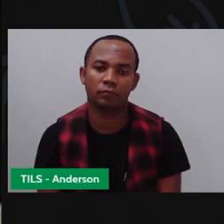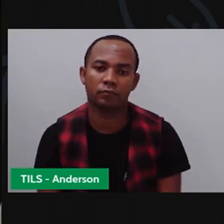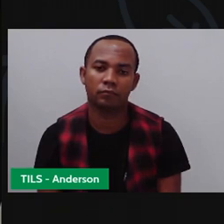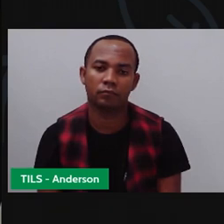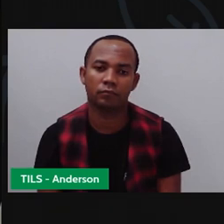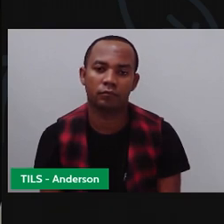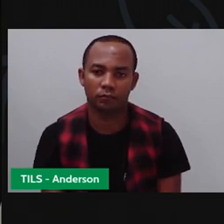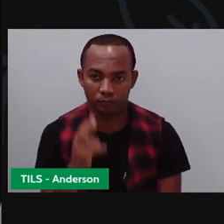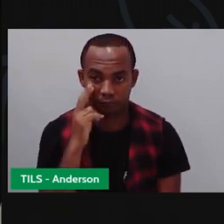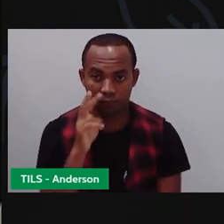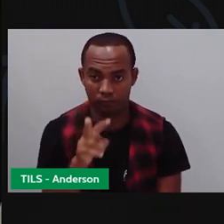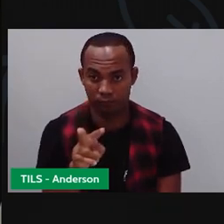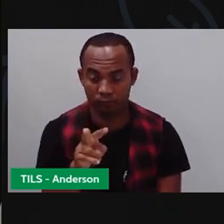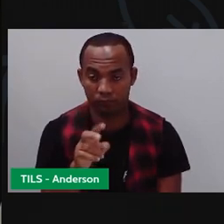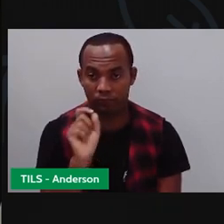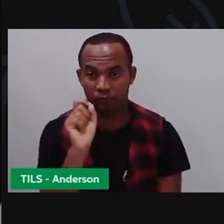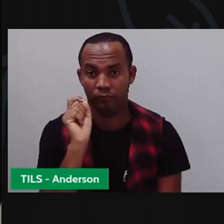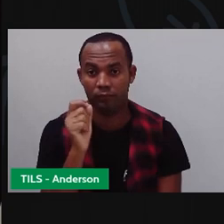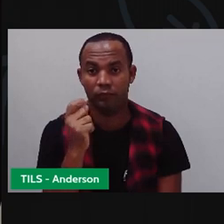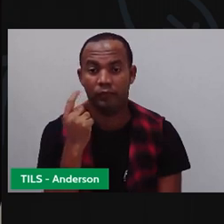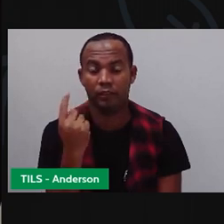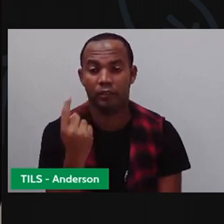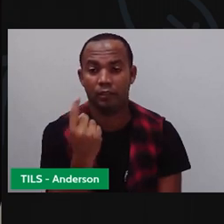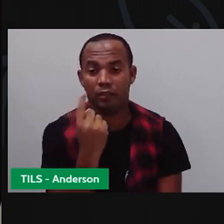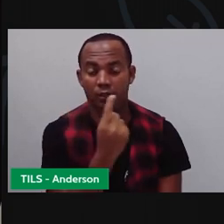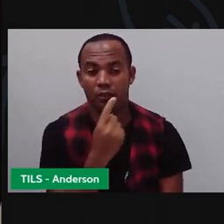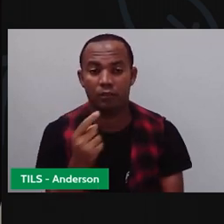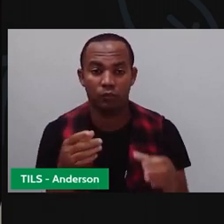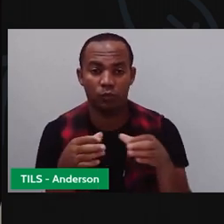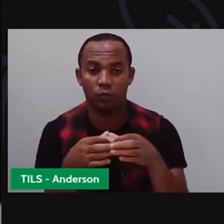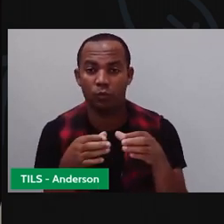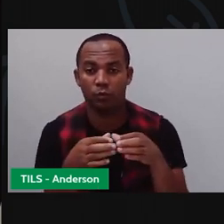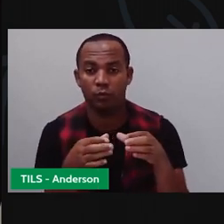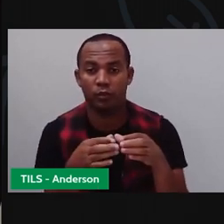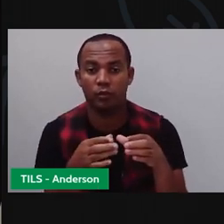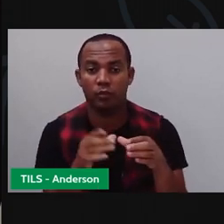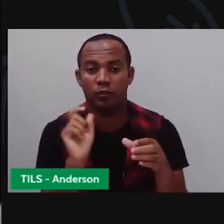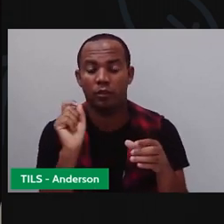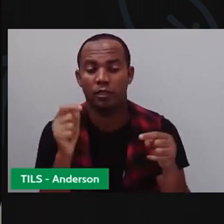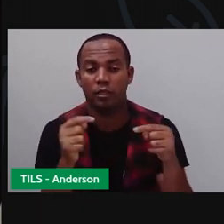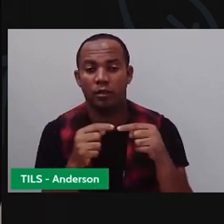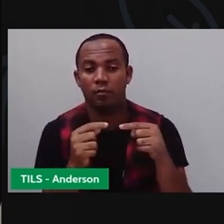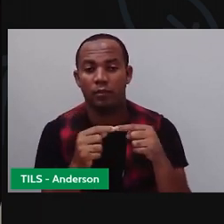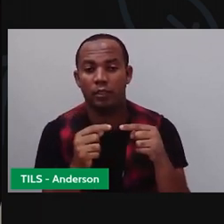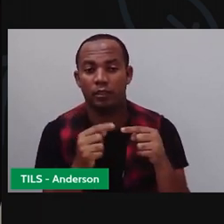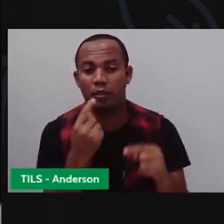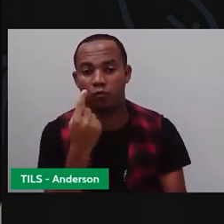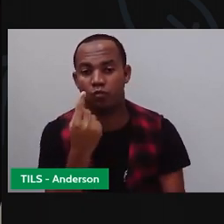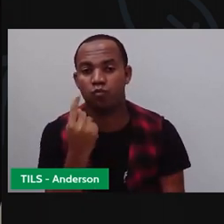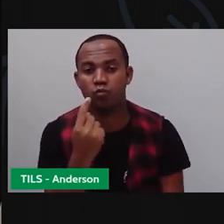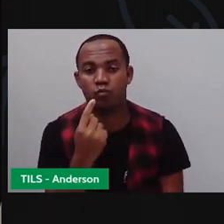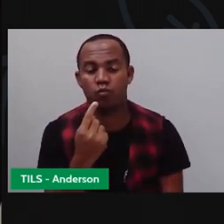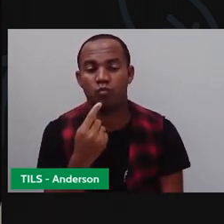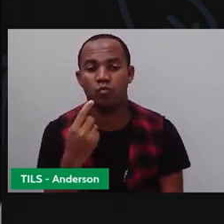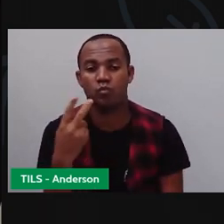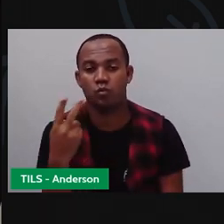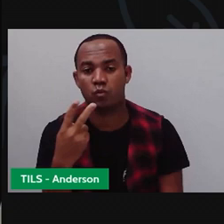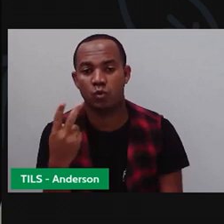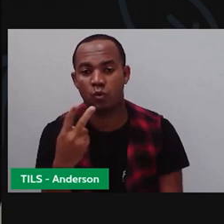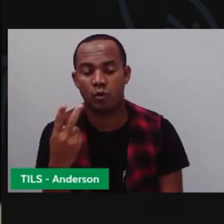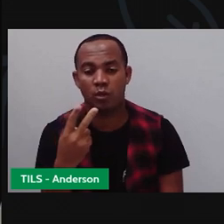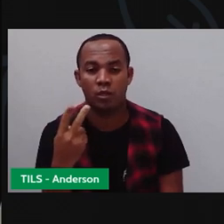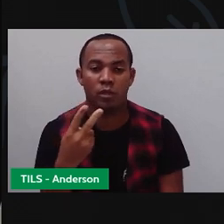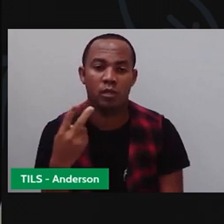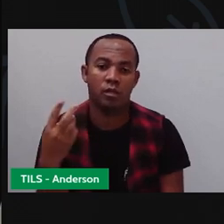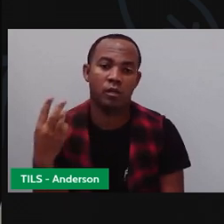Viram só? Cada grupinho desse aqui é que vale o quê? ver, ó. Aqui a moto 1, aqui a moto 2 e